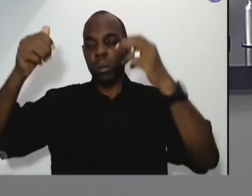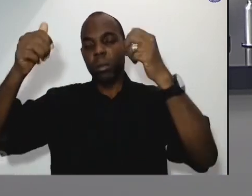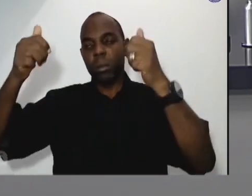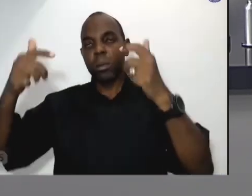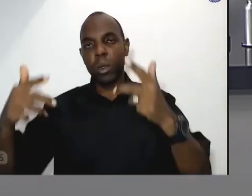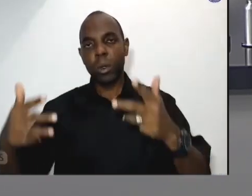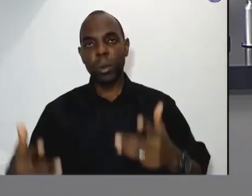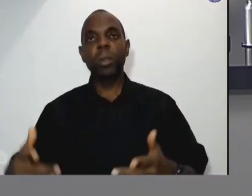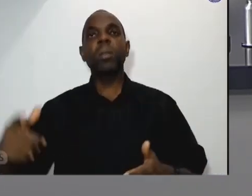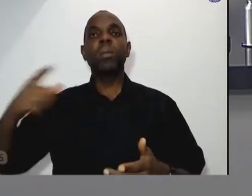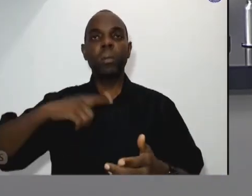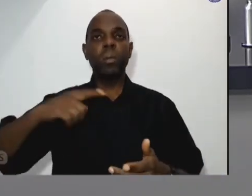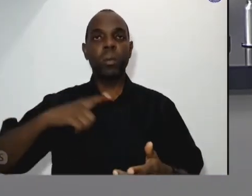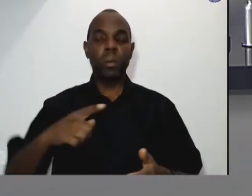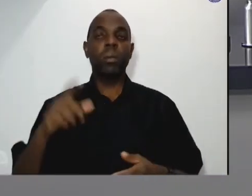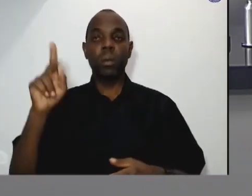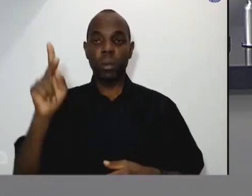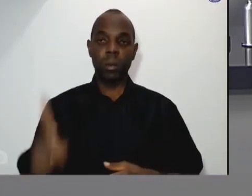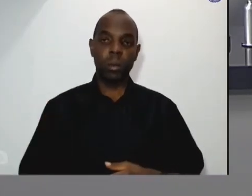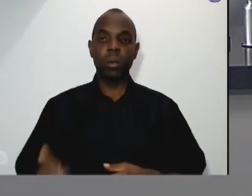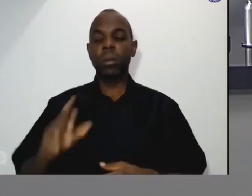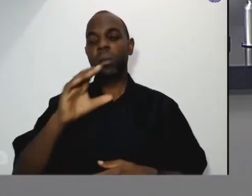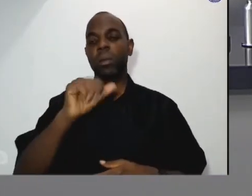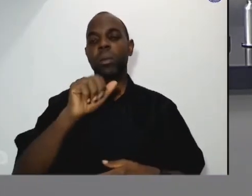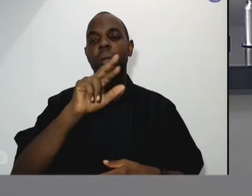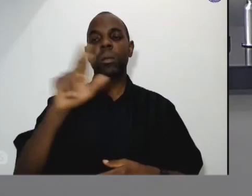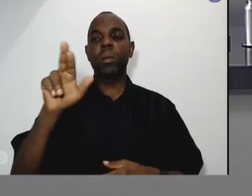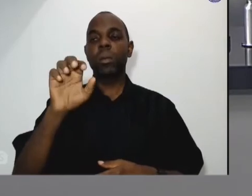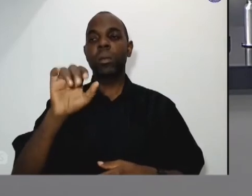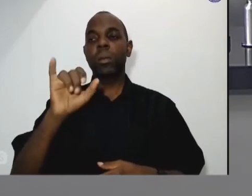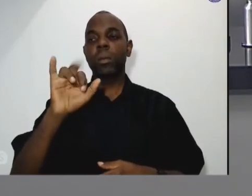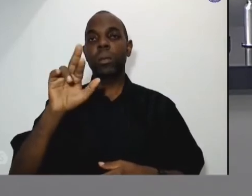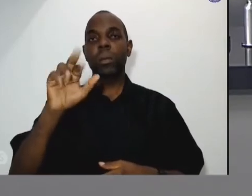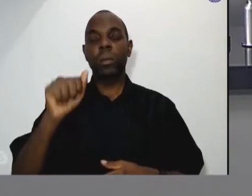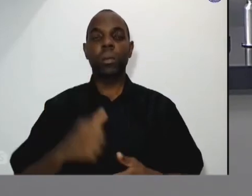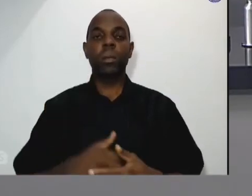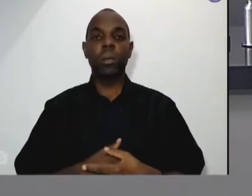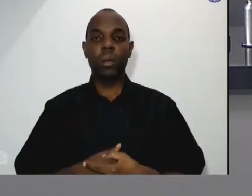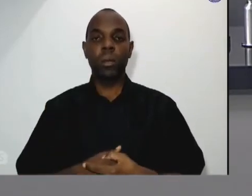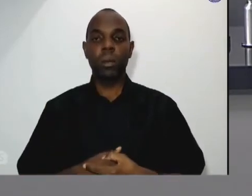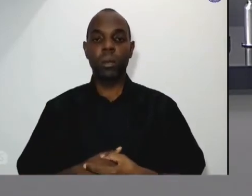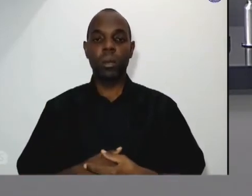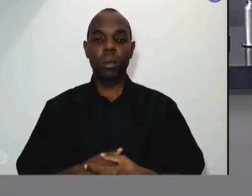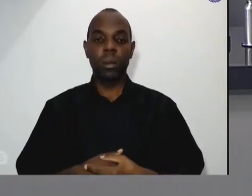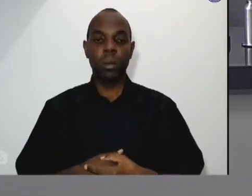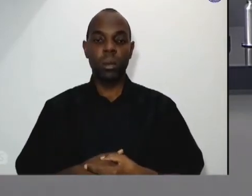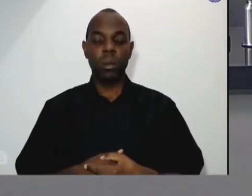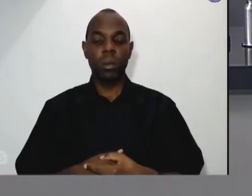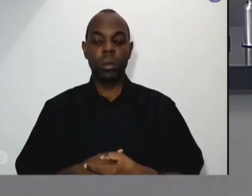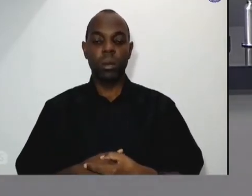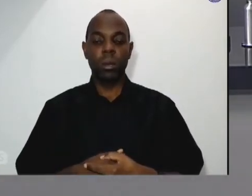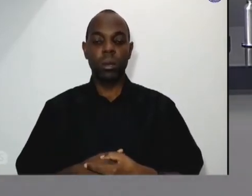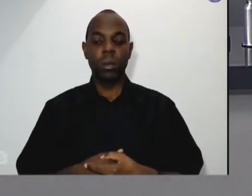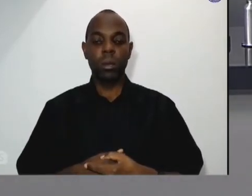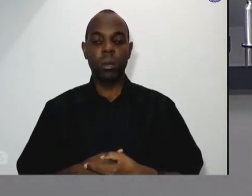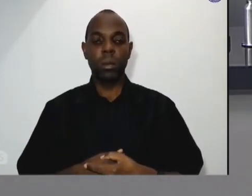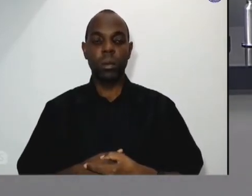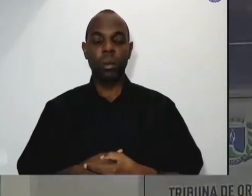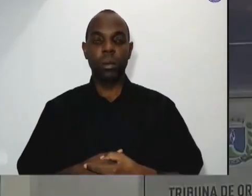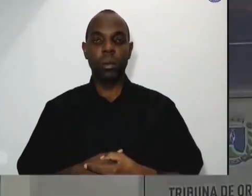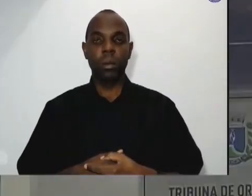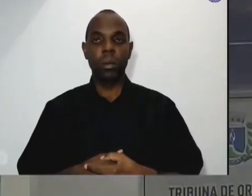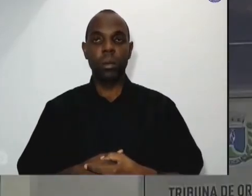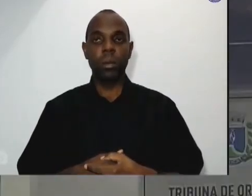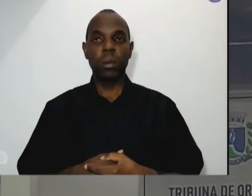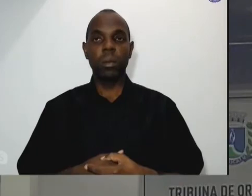encerramento do nosso presidente Carreira tá só pra aqui gente então só pra dando continuidade